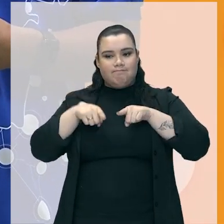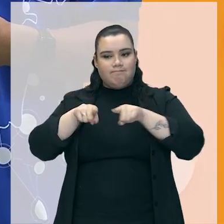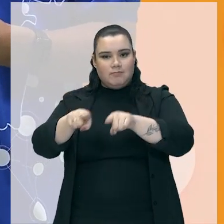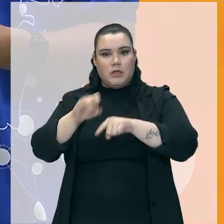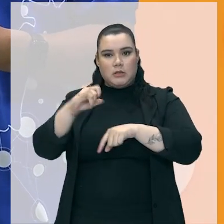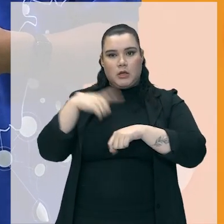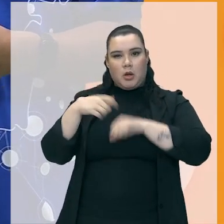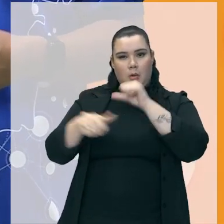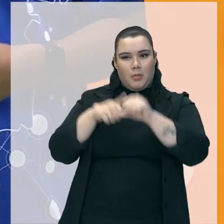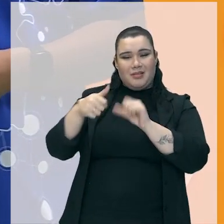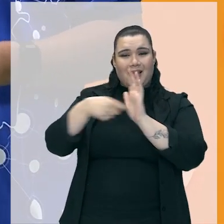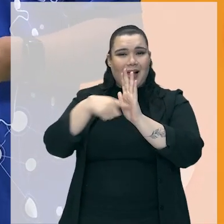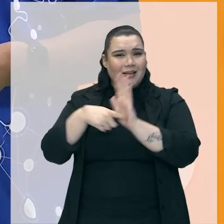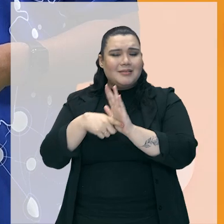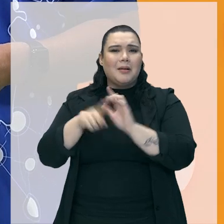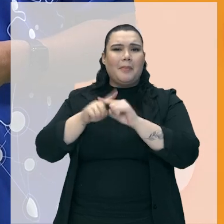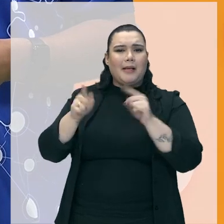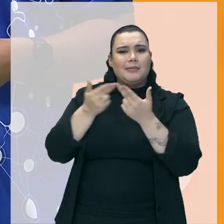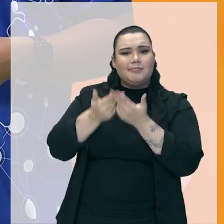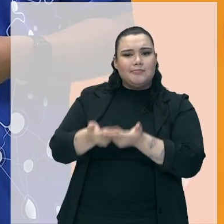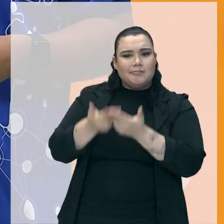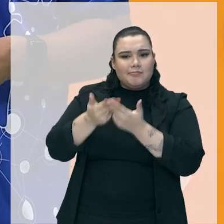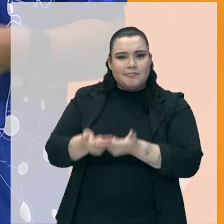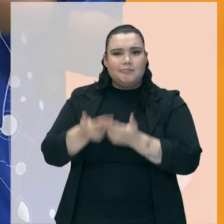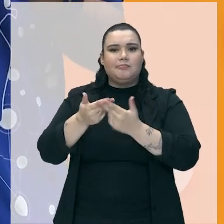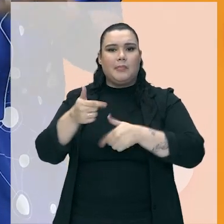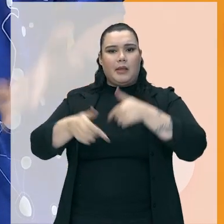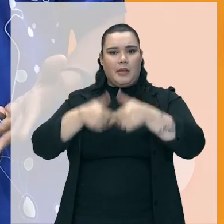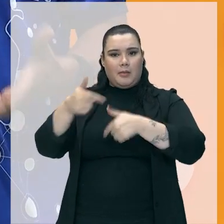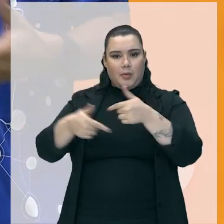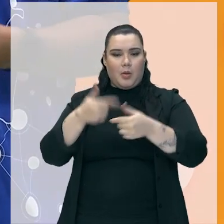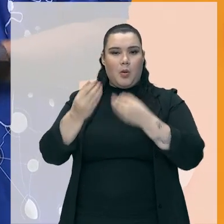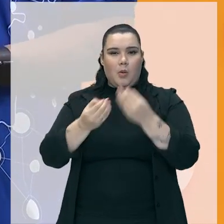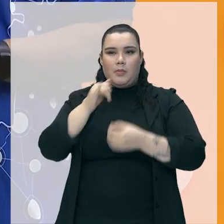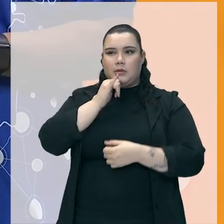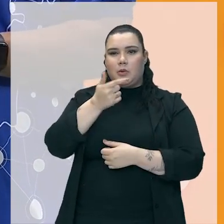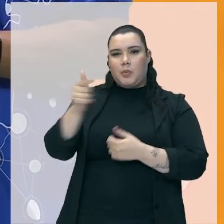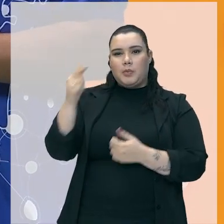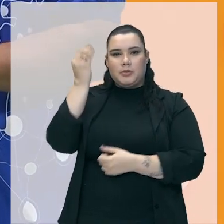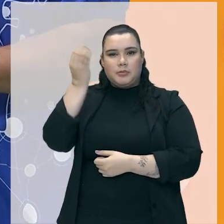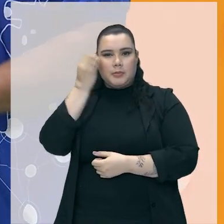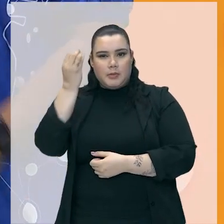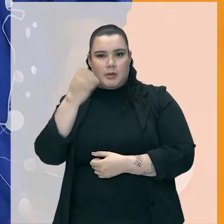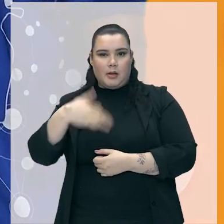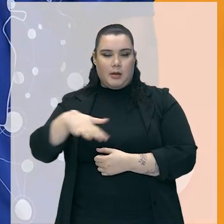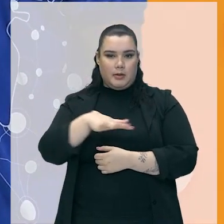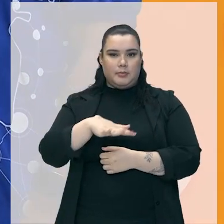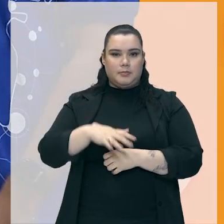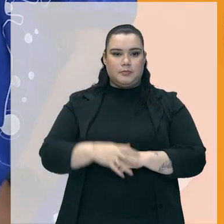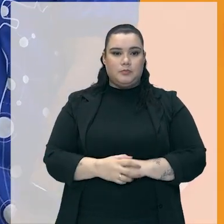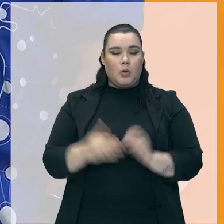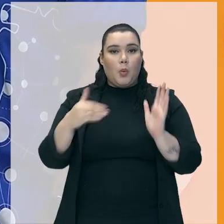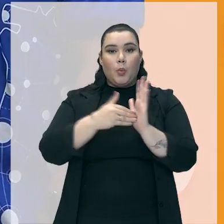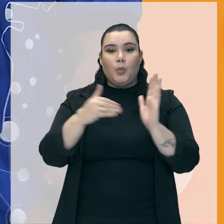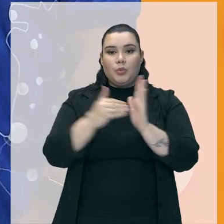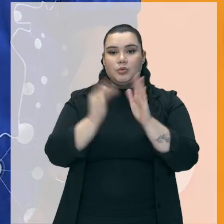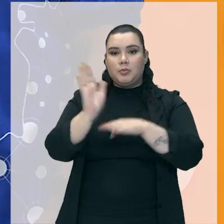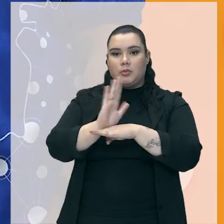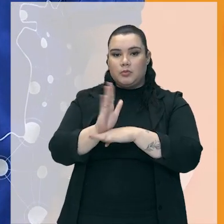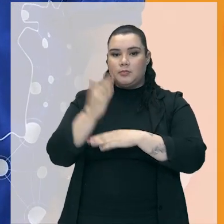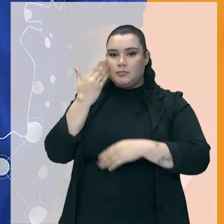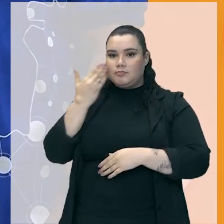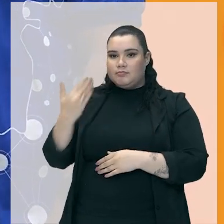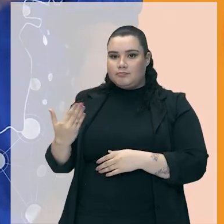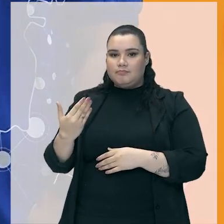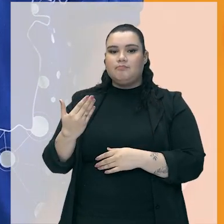influências negativas sobre trabalhadores um pouco mais experientes, né? Com relação a qualquer trabalho. E, por último, eu tenho aqui esse